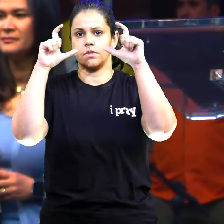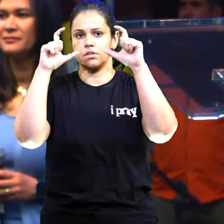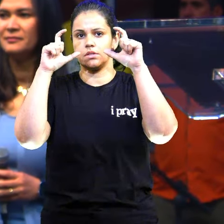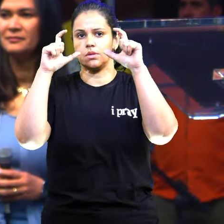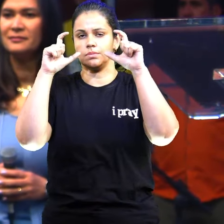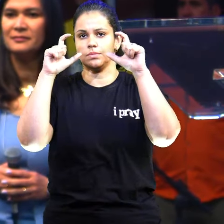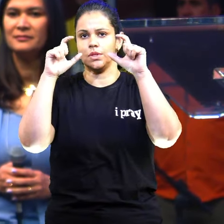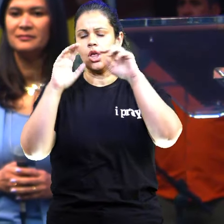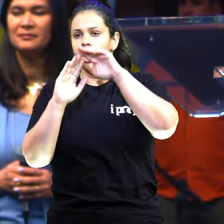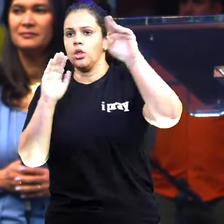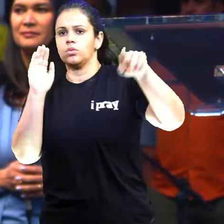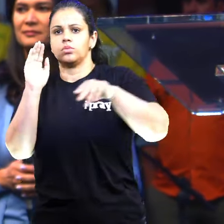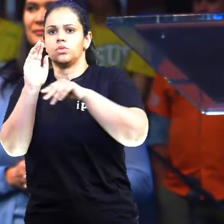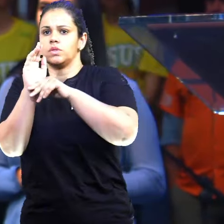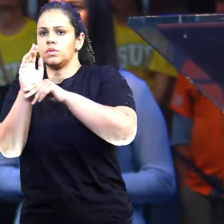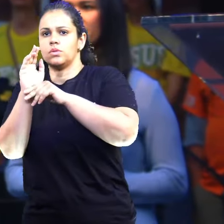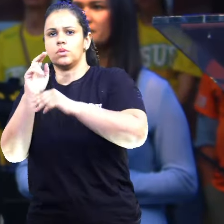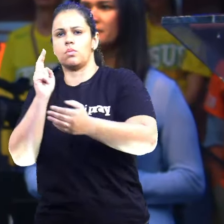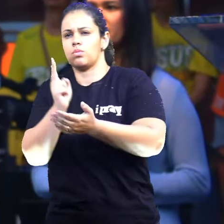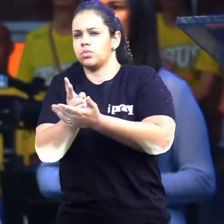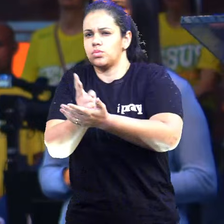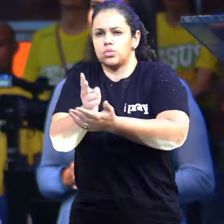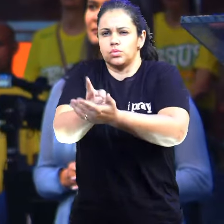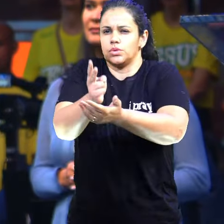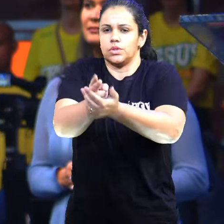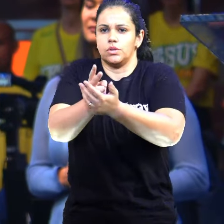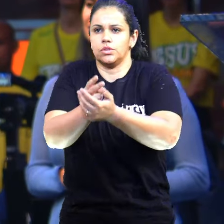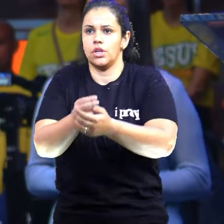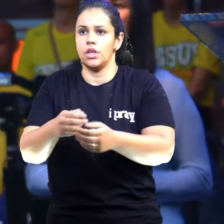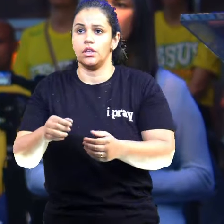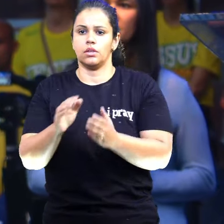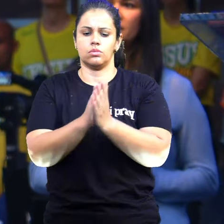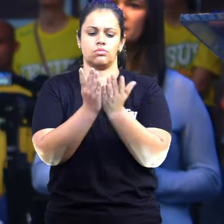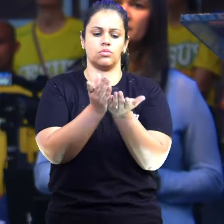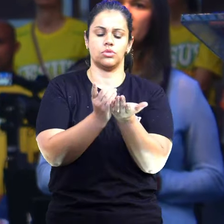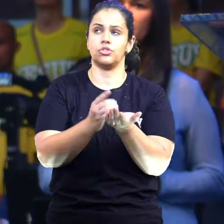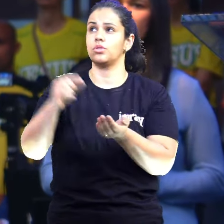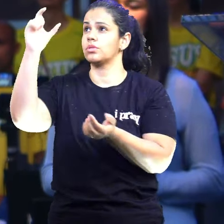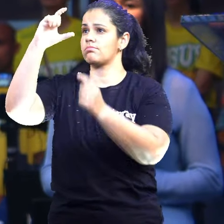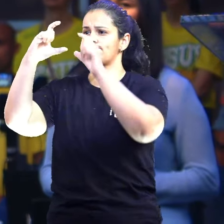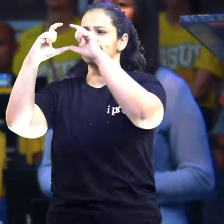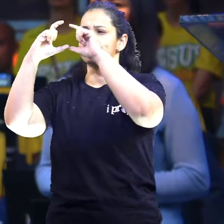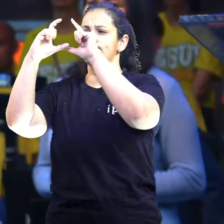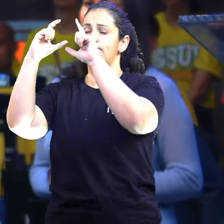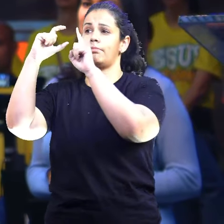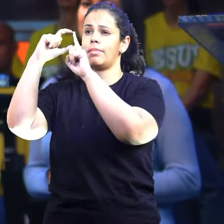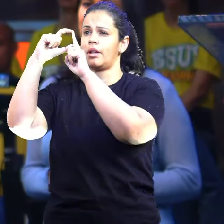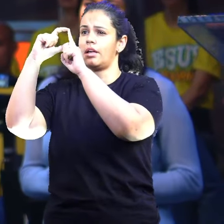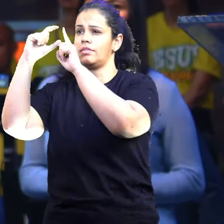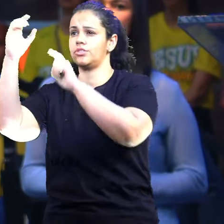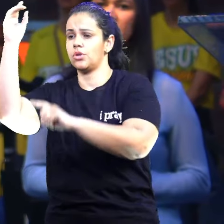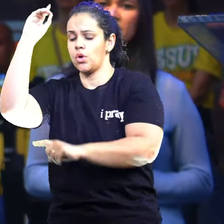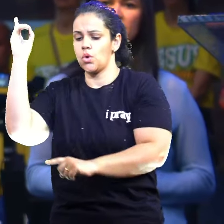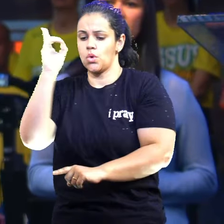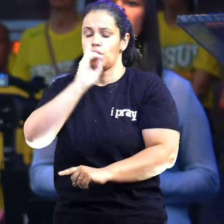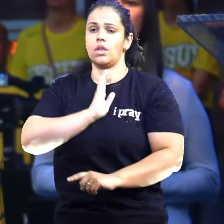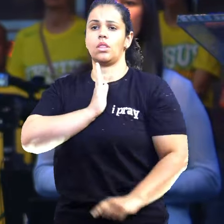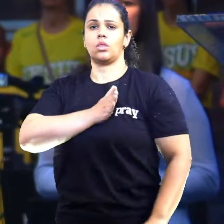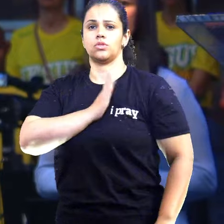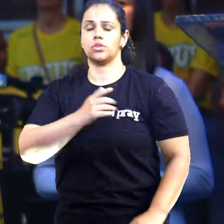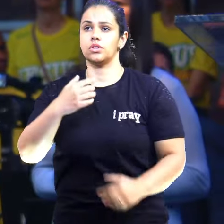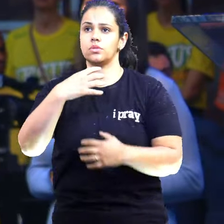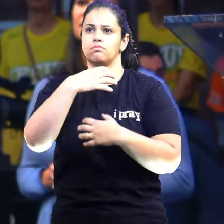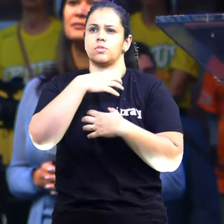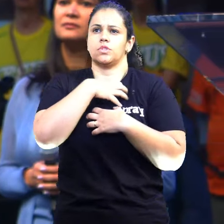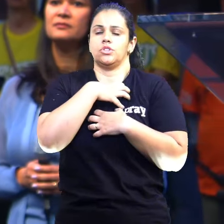Toda vez que a palavra de Deus é lançada no nosso coração, o desafio de Deus é lançado na nossa vida, nós temos que responder de alguma forma, não